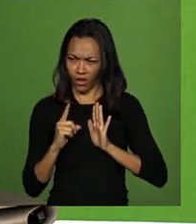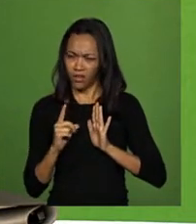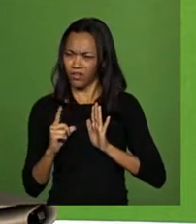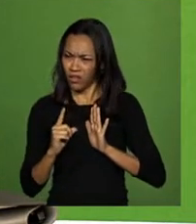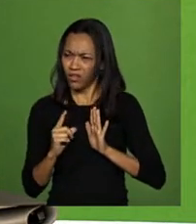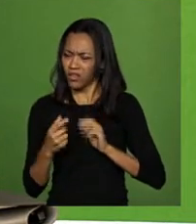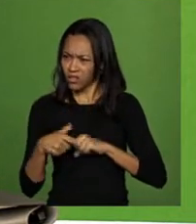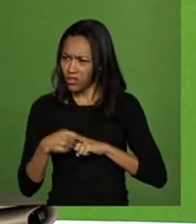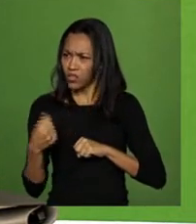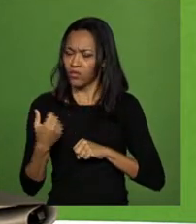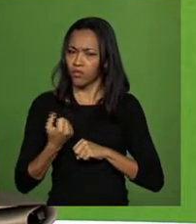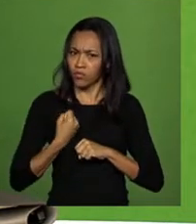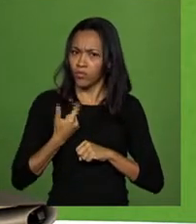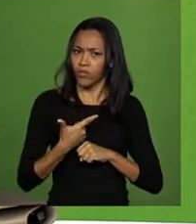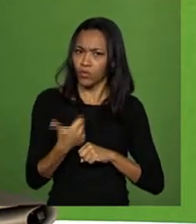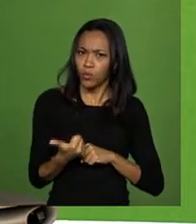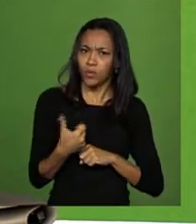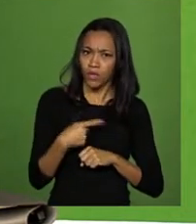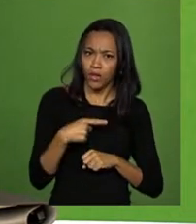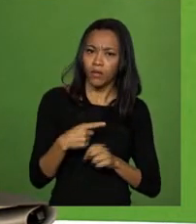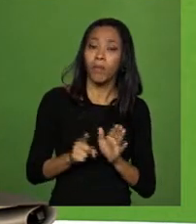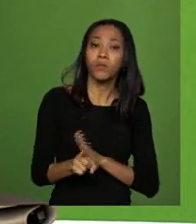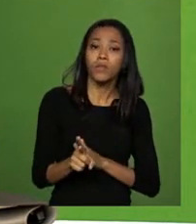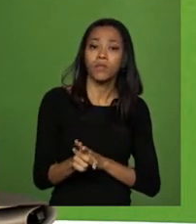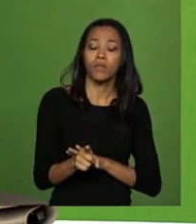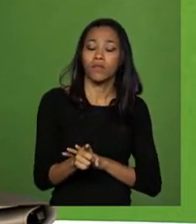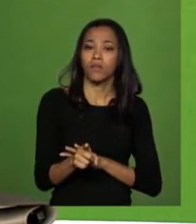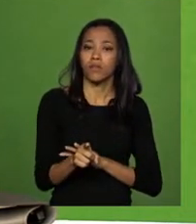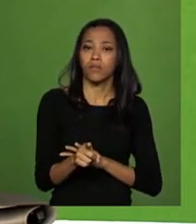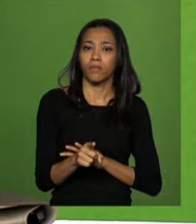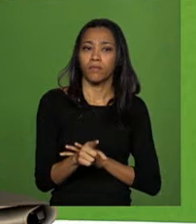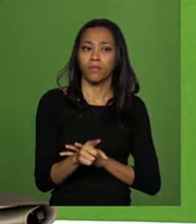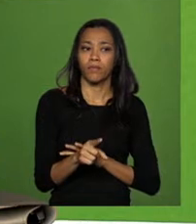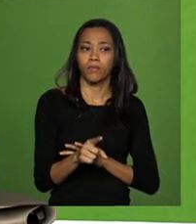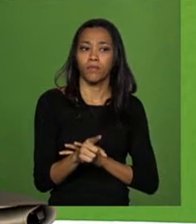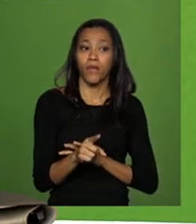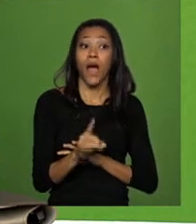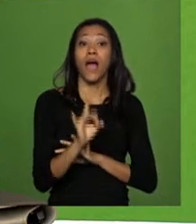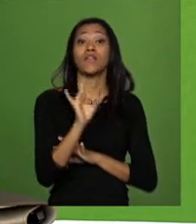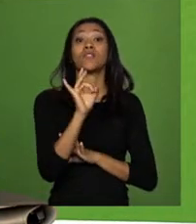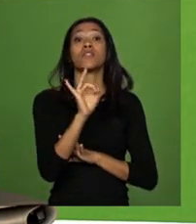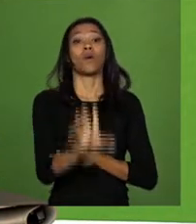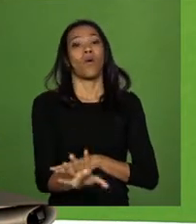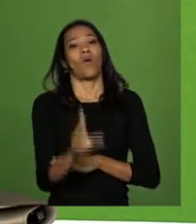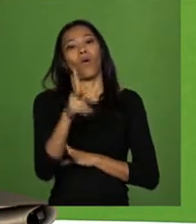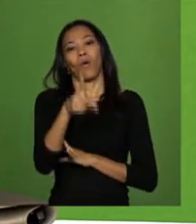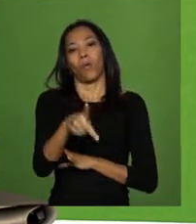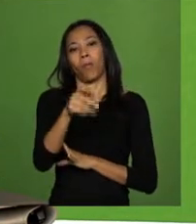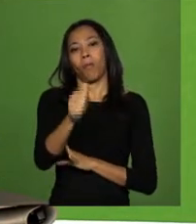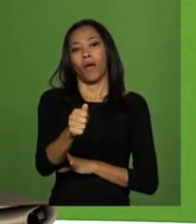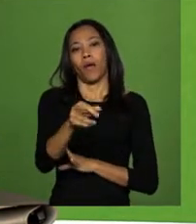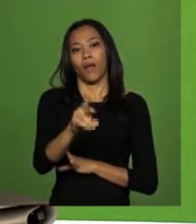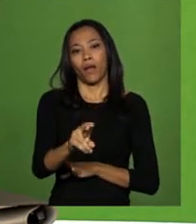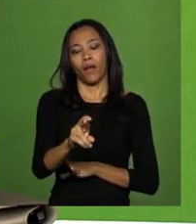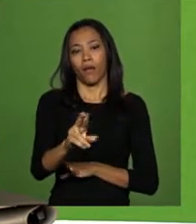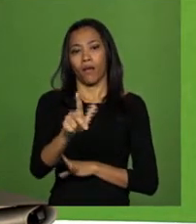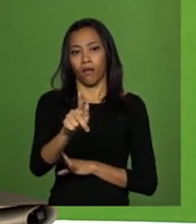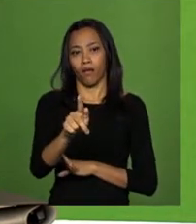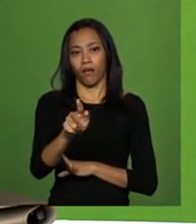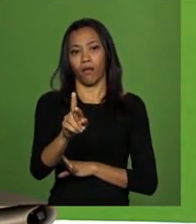21? Nosso, não. Esse artigo. Só o parágrafo primeiro que tem que pedir veto, não o artigo todo, tá?